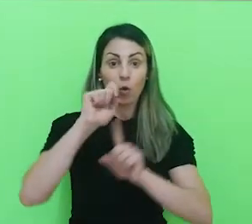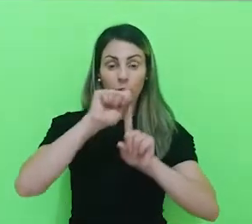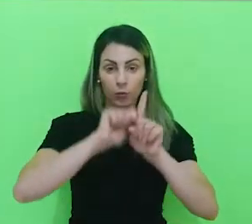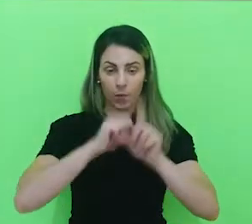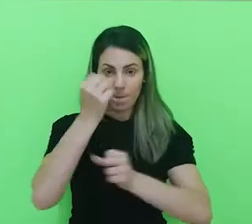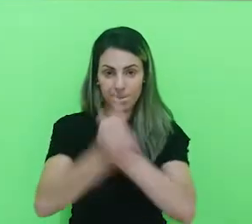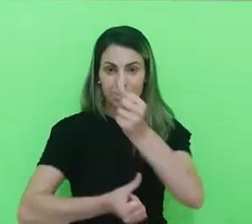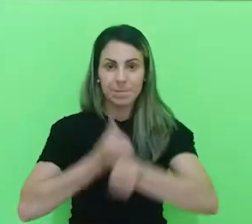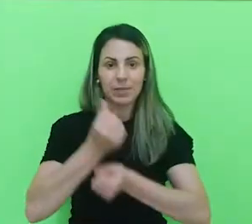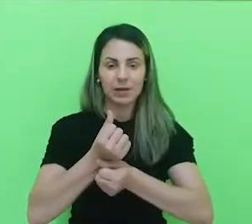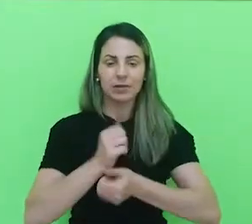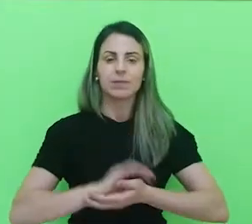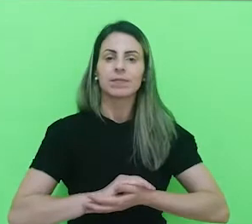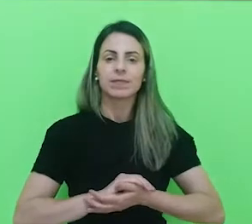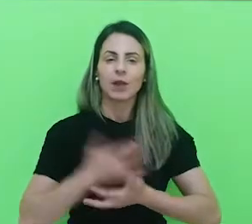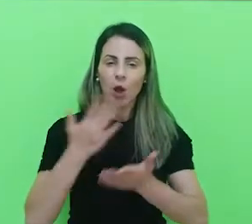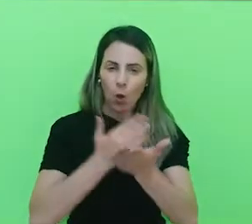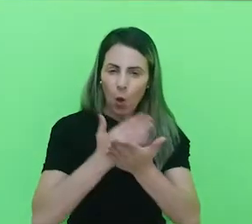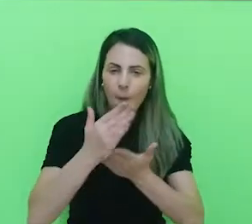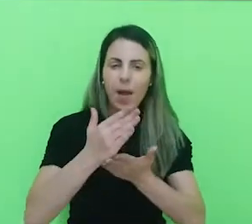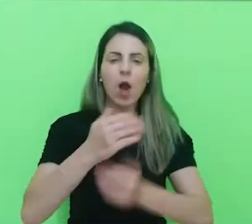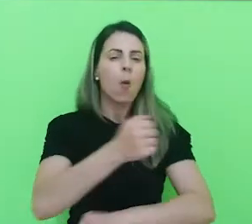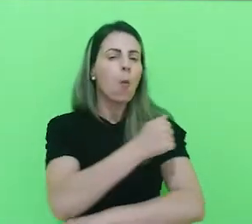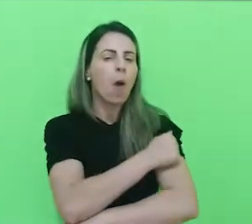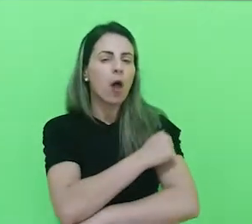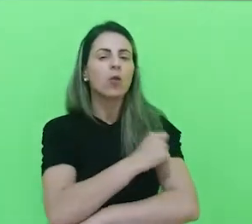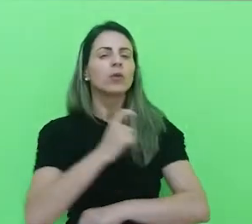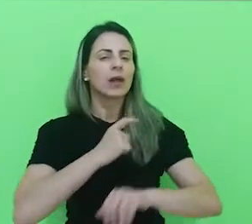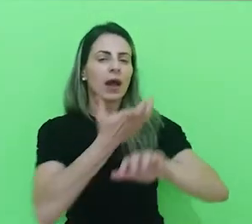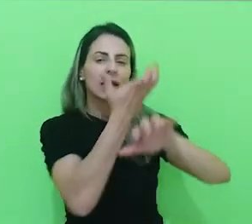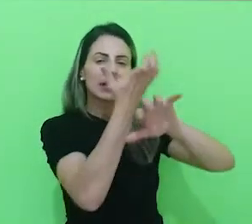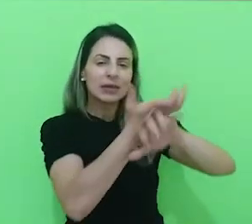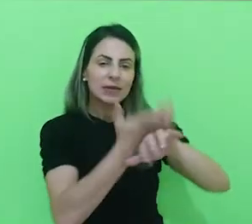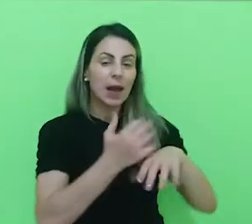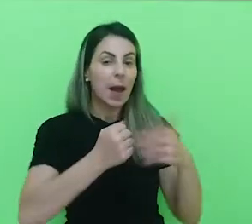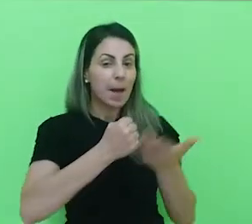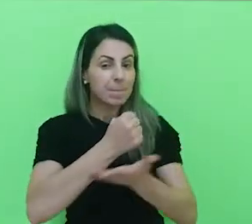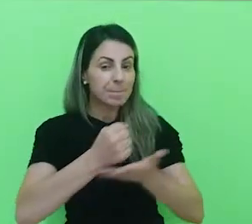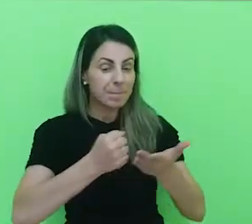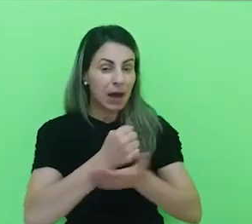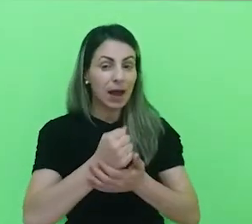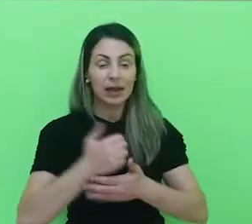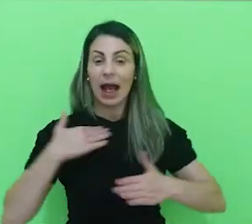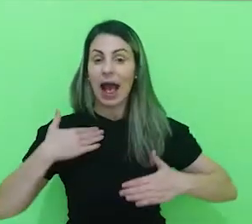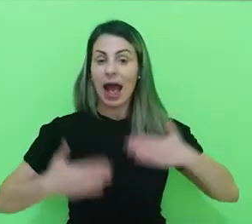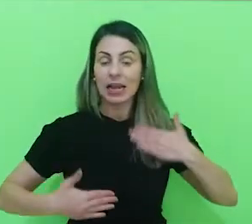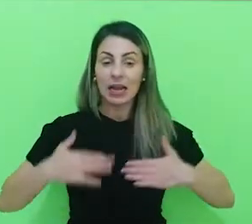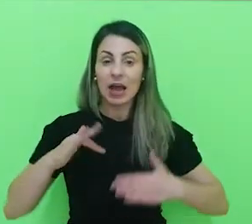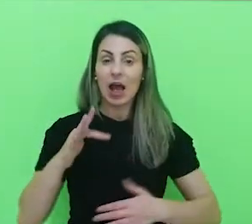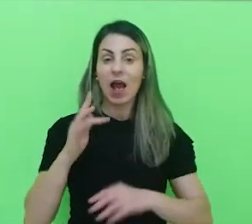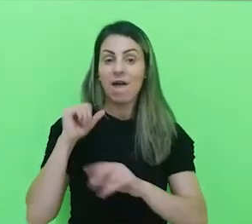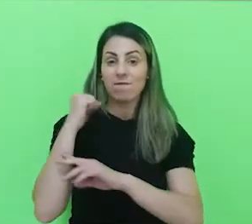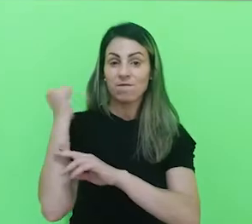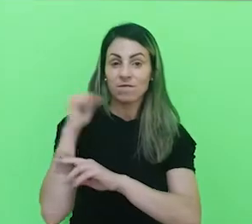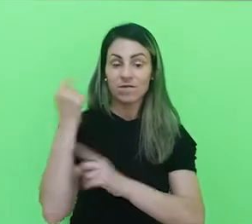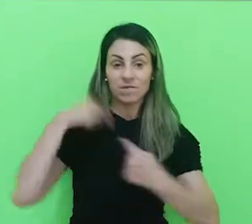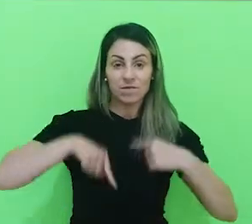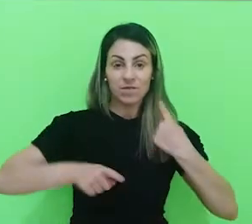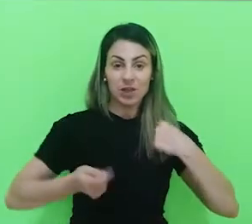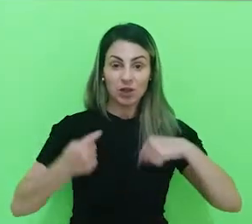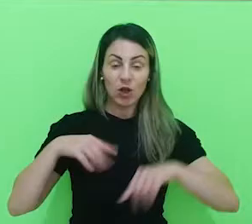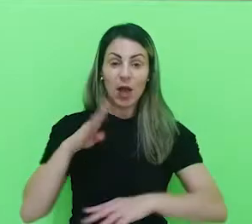Logo no início, o aluno tem disciplinas básicas como anatomia, fisiologia, bioquímica.